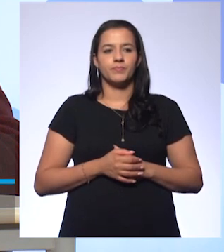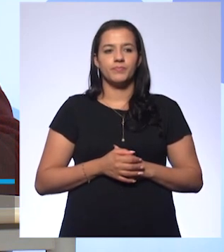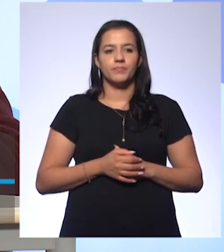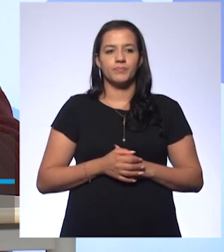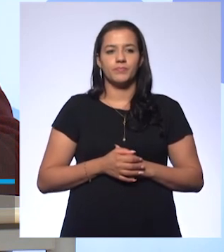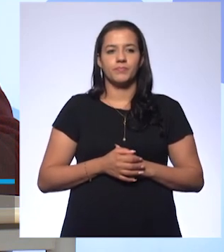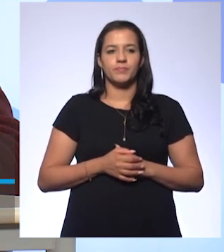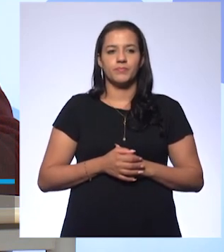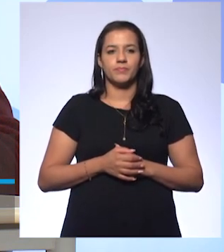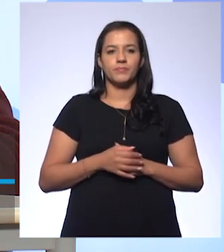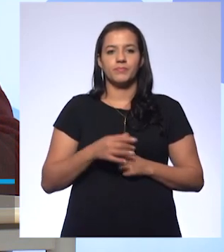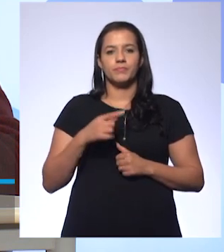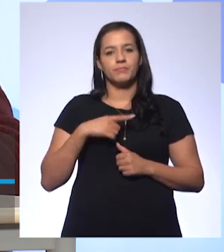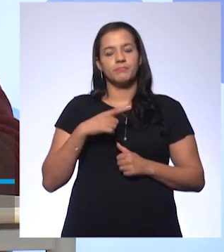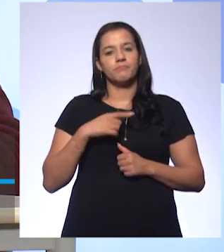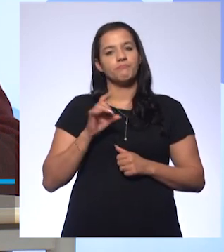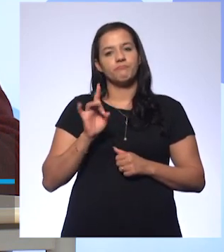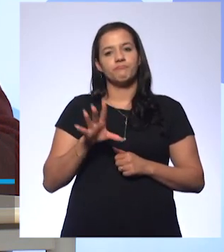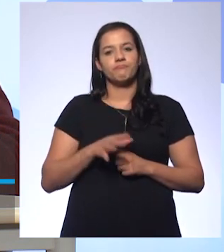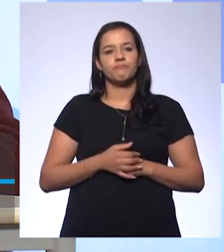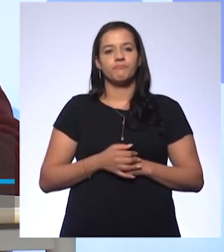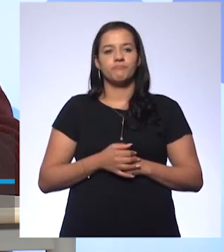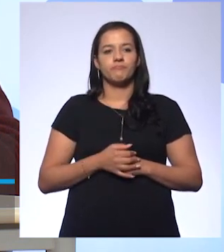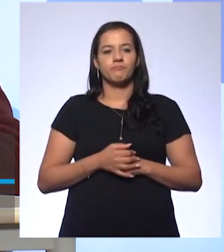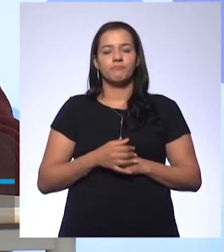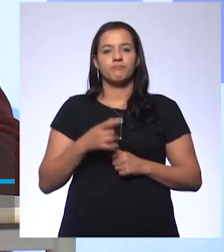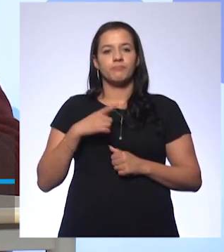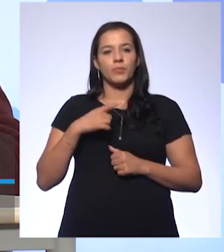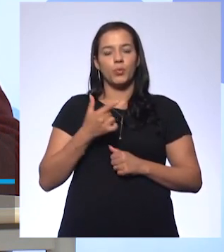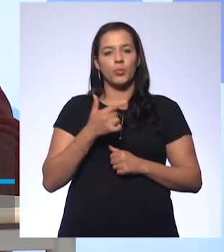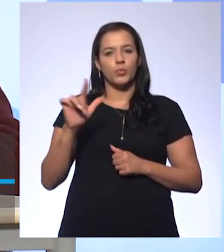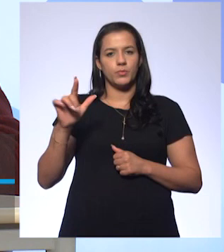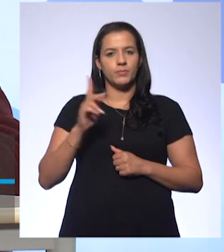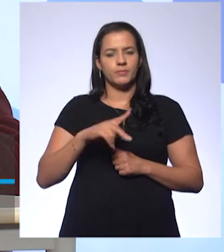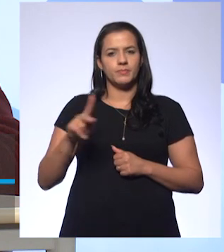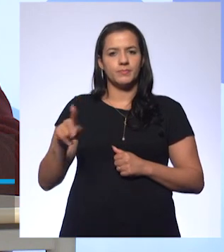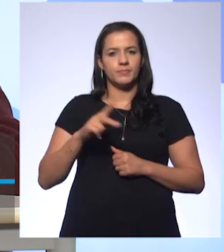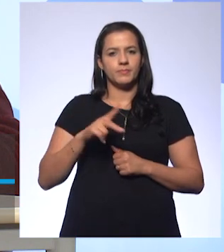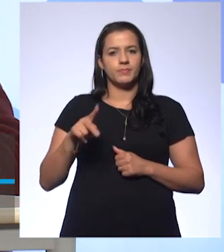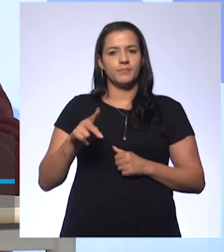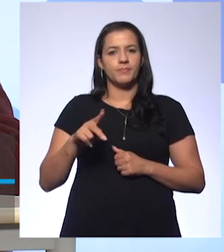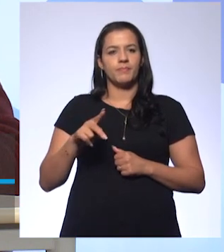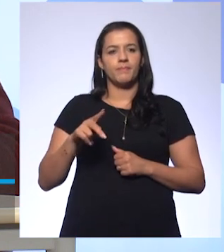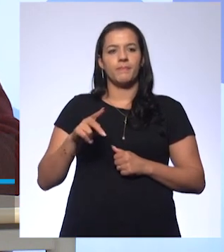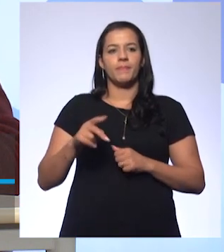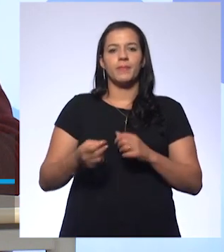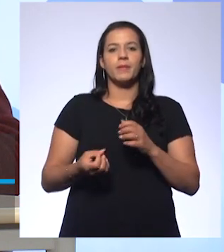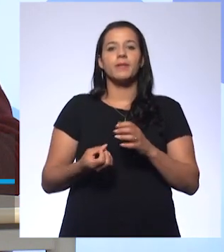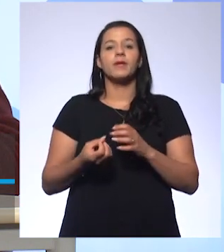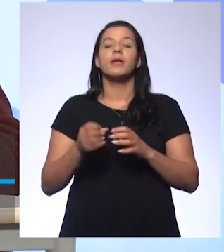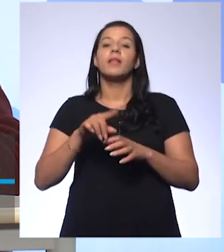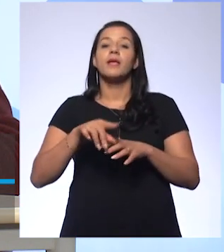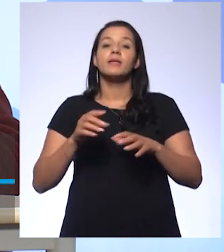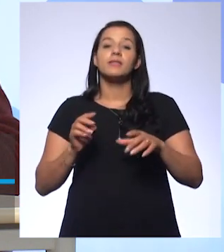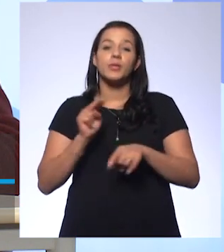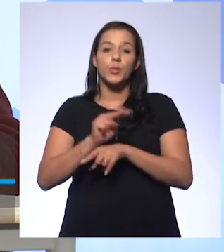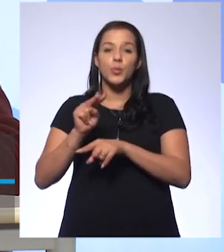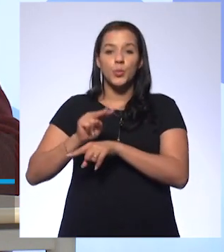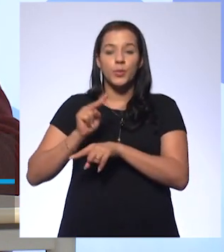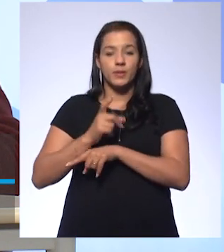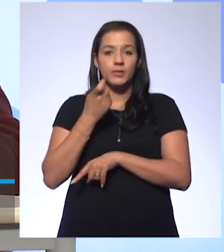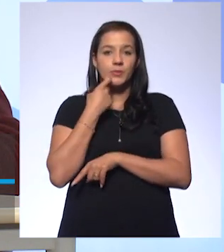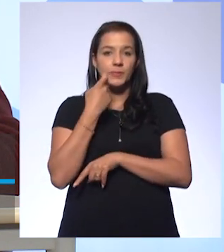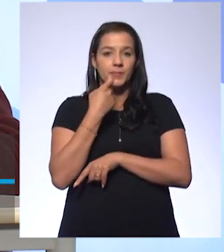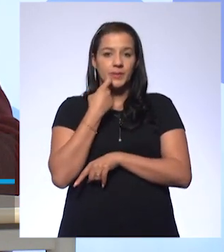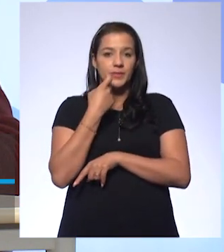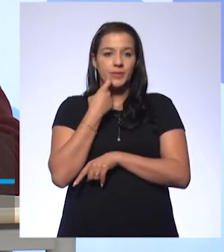E é isto. Vamos lá. Ah, tá. Aqui, o professor citou os criadores de peixes também. O